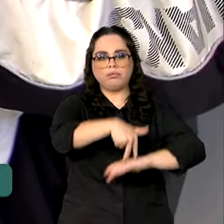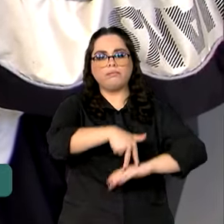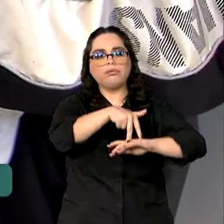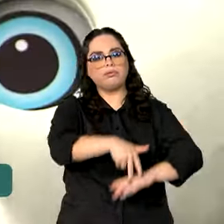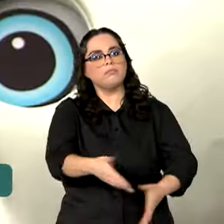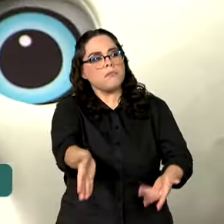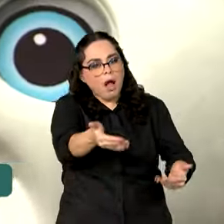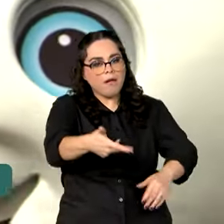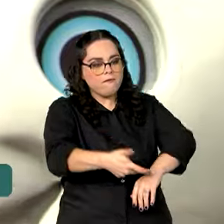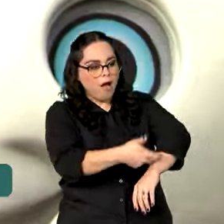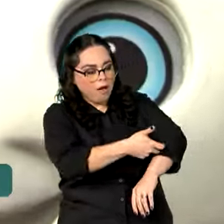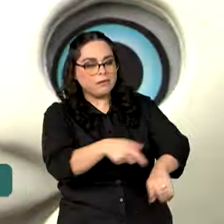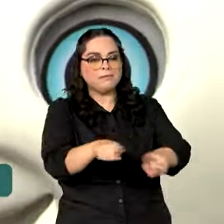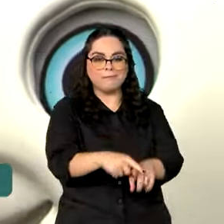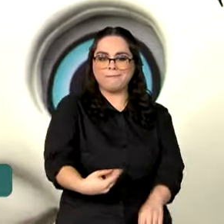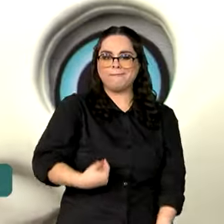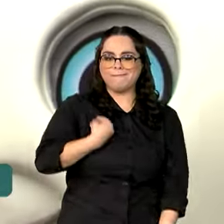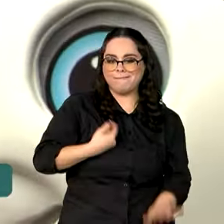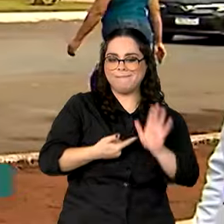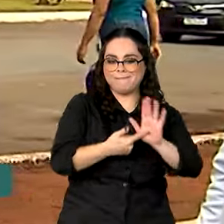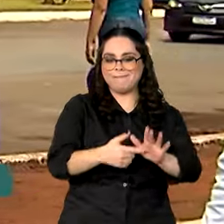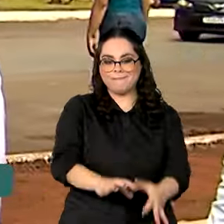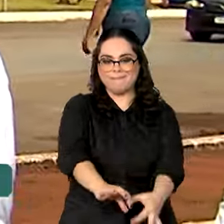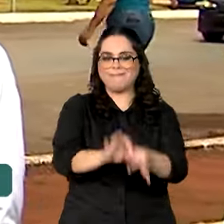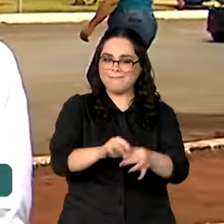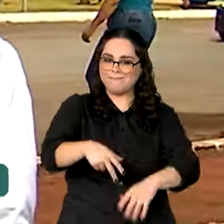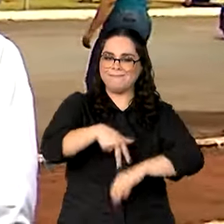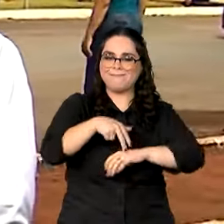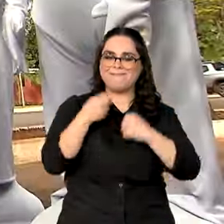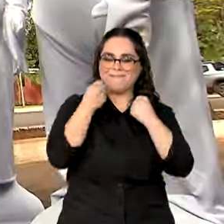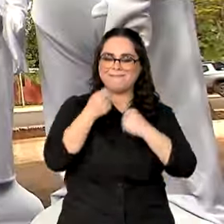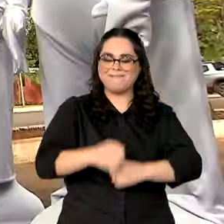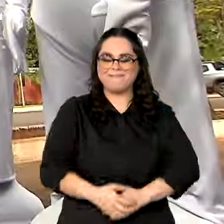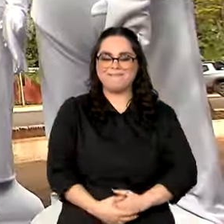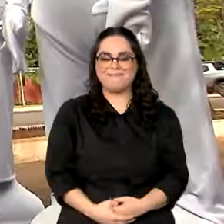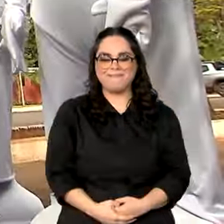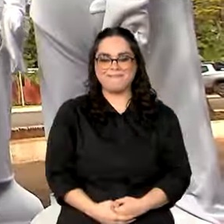vacinação e a vida. Firme e forte.